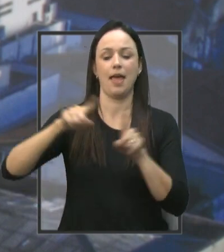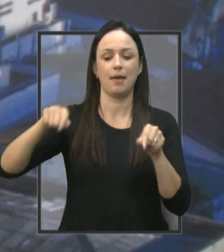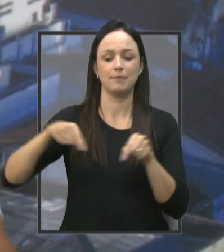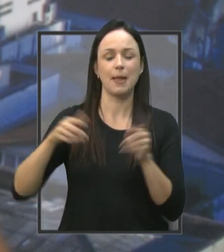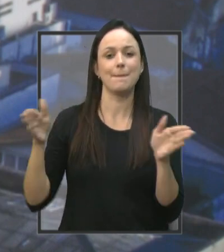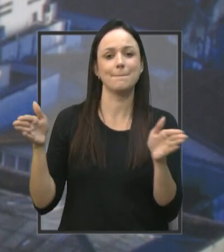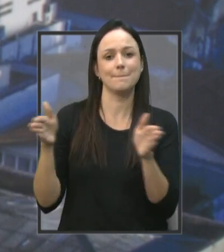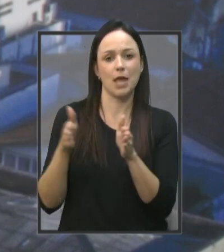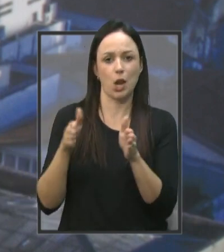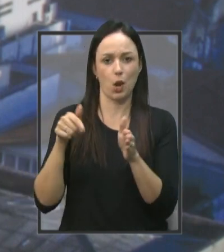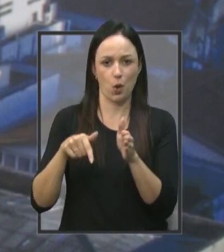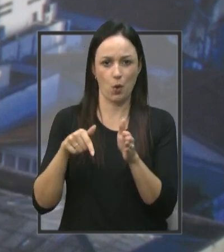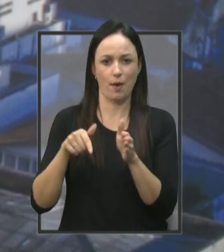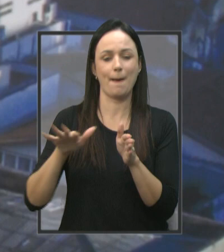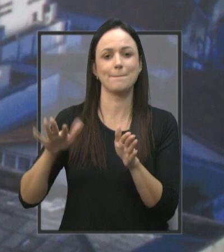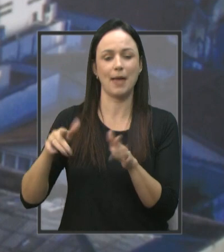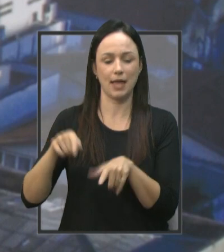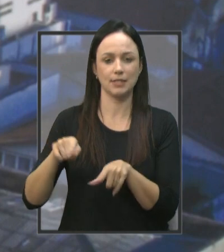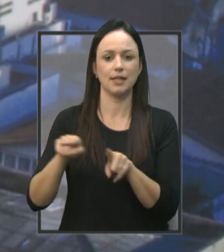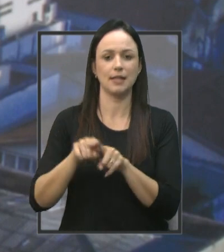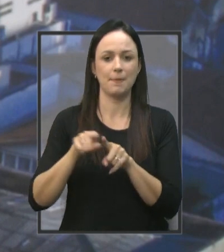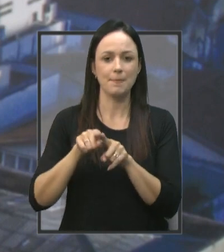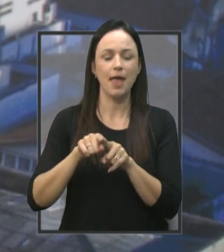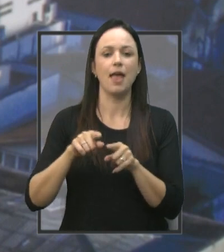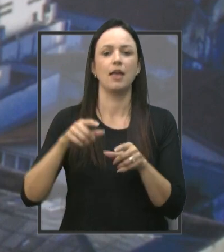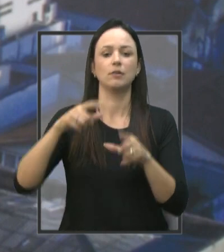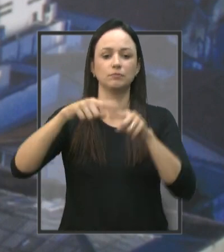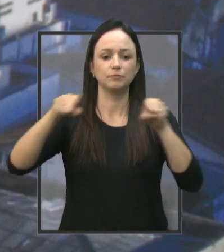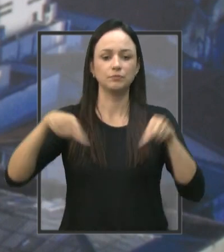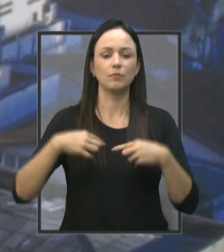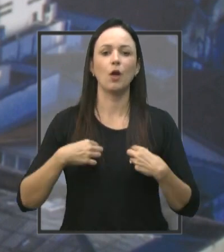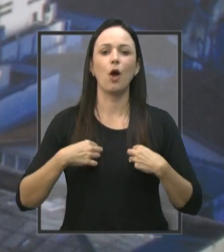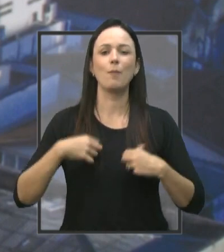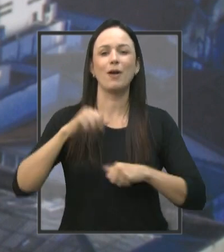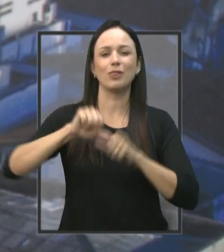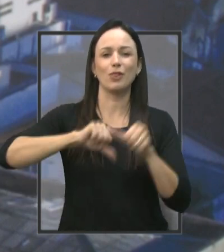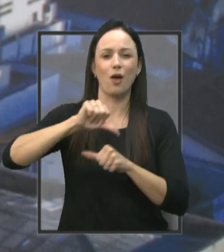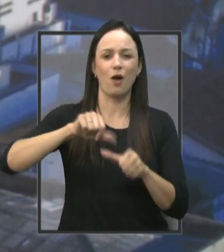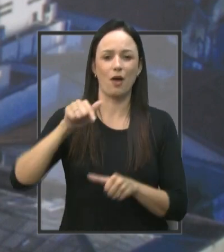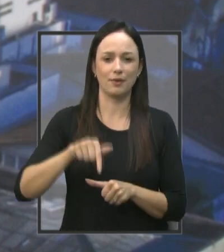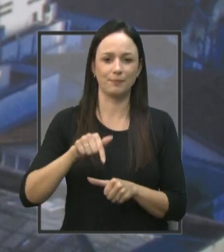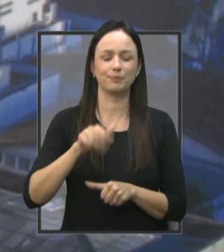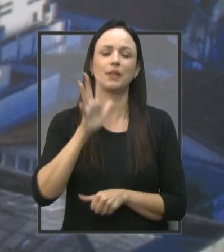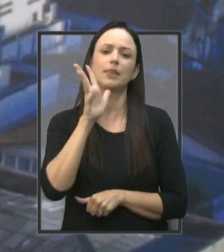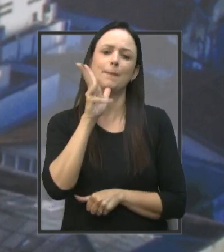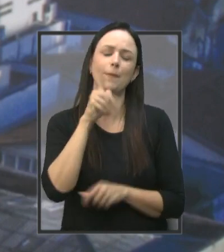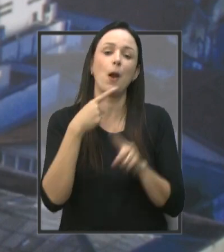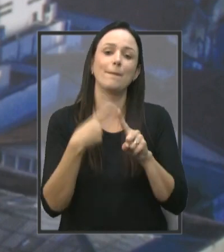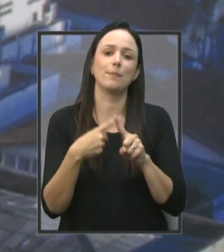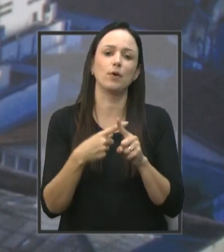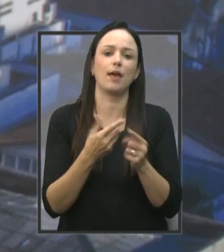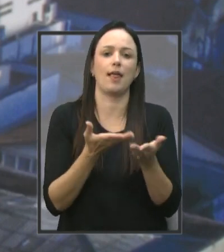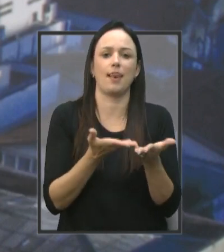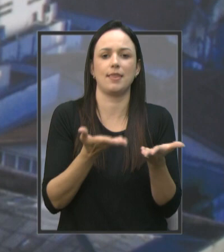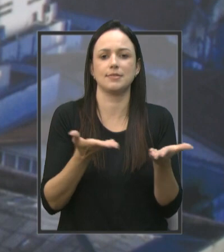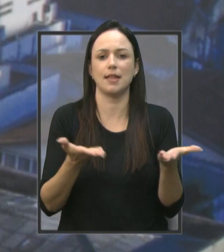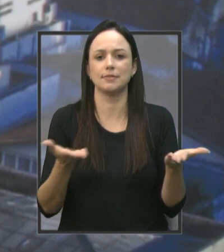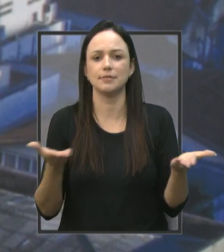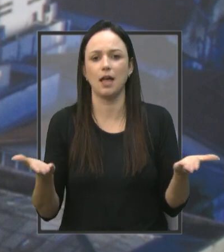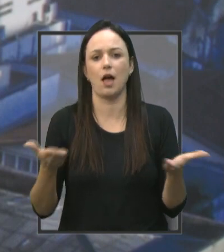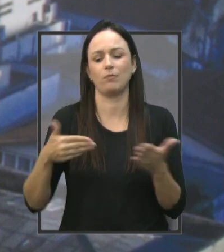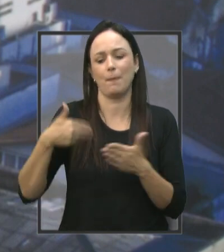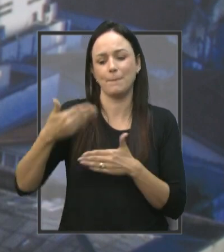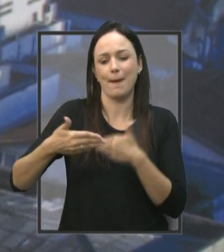os vestiários com a cobertura Então é um pouquinho demorado Essa licitação Toda essa tramitação